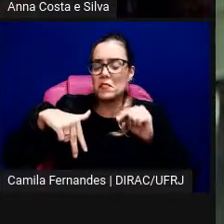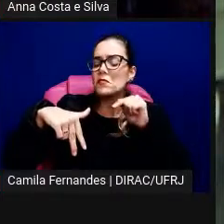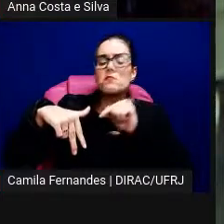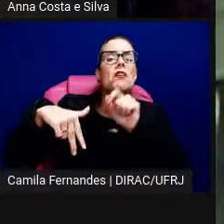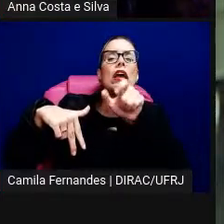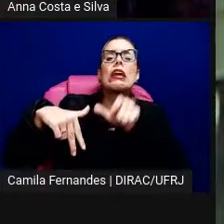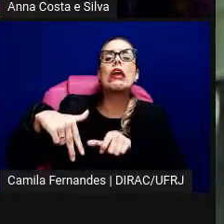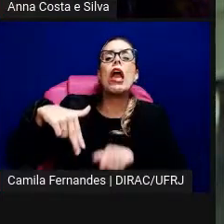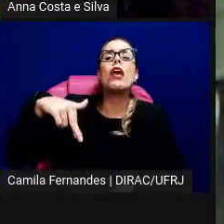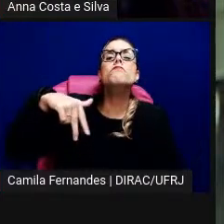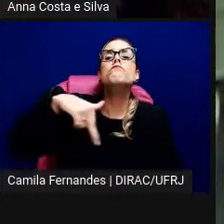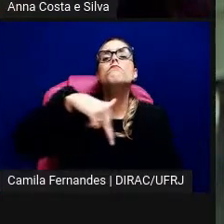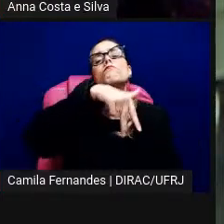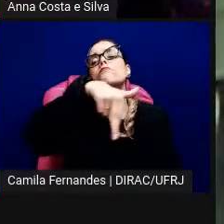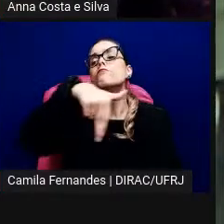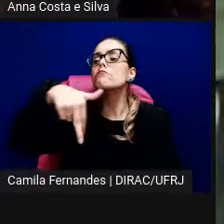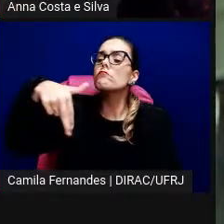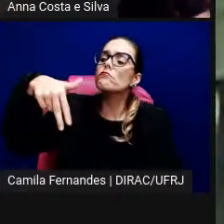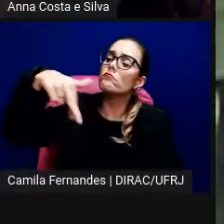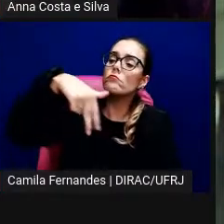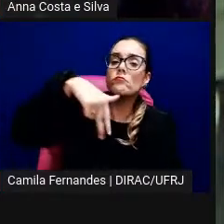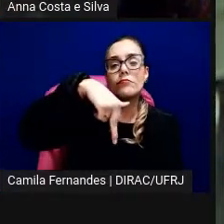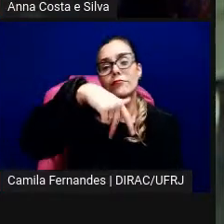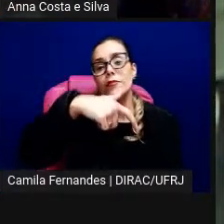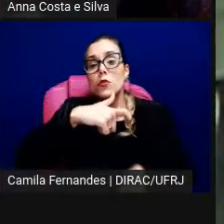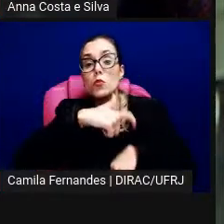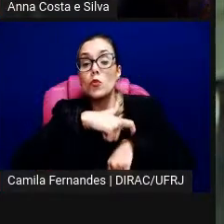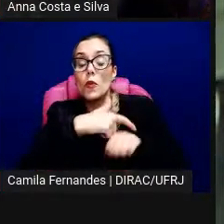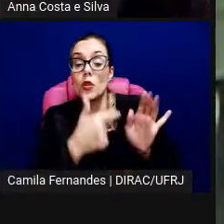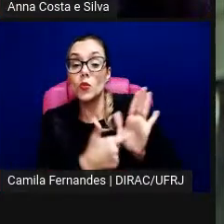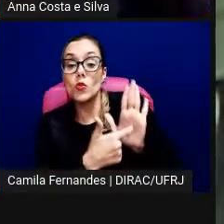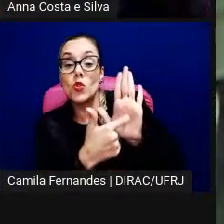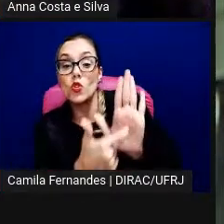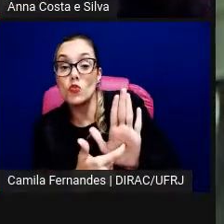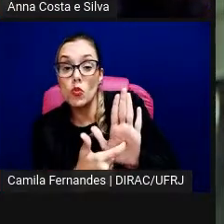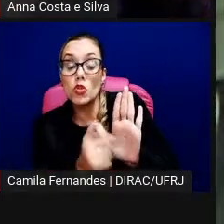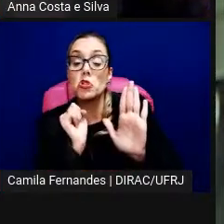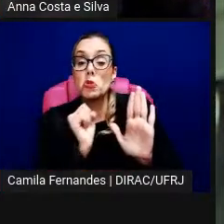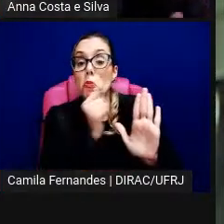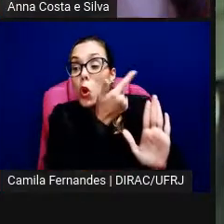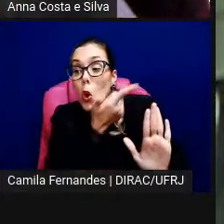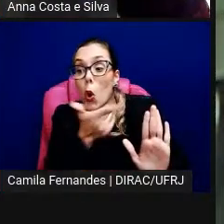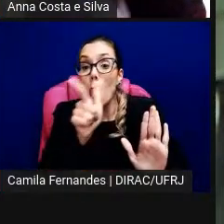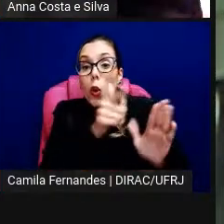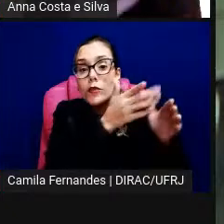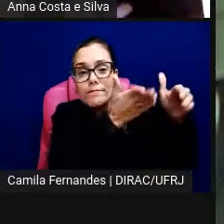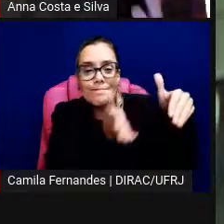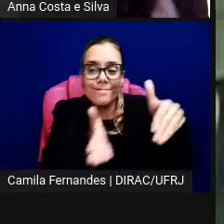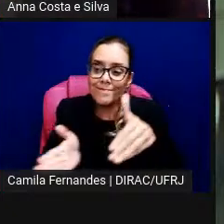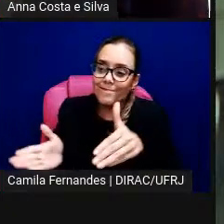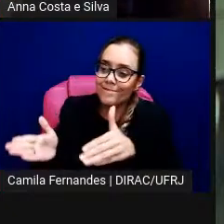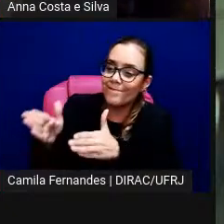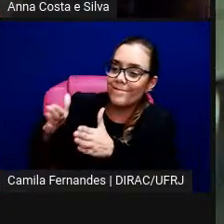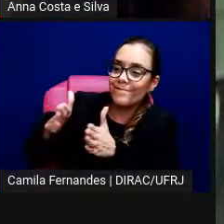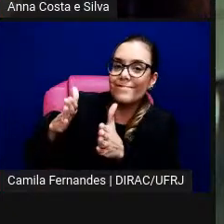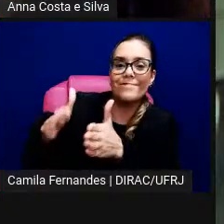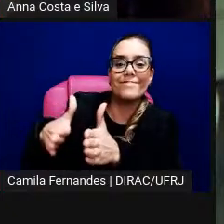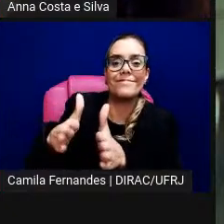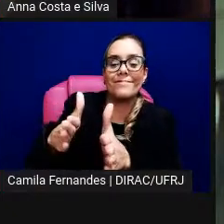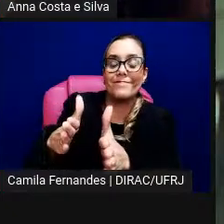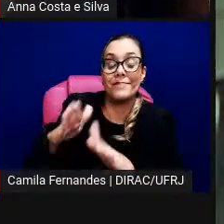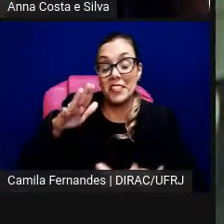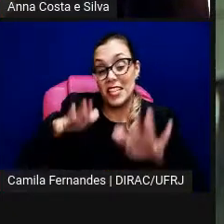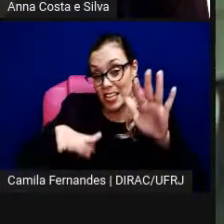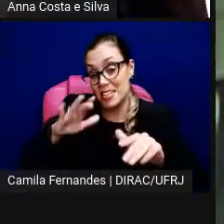na exposição, vão sair dali e ir para um outro lugar, então tem essa coisa da invisibilidade e da